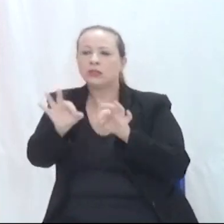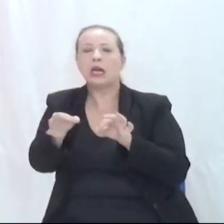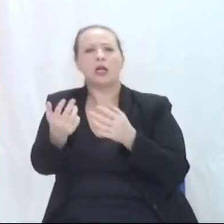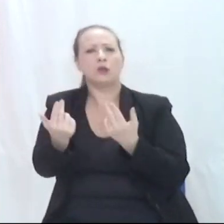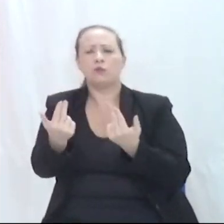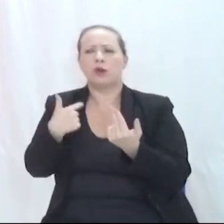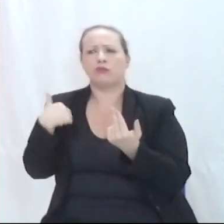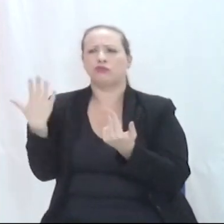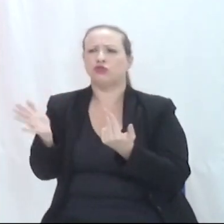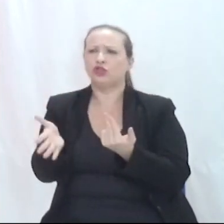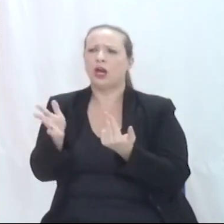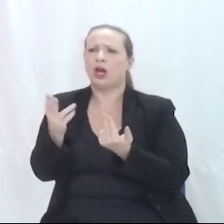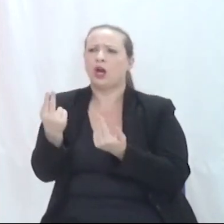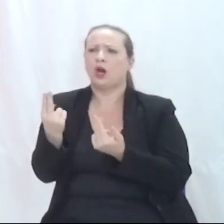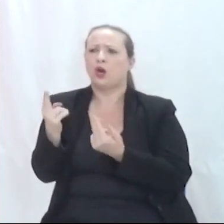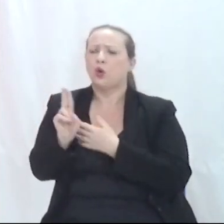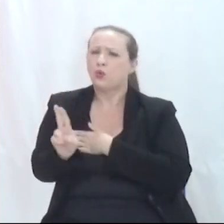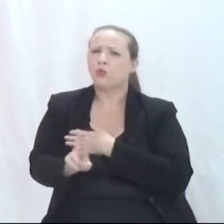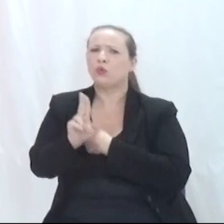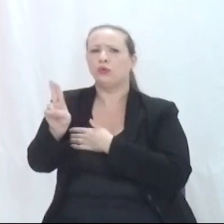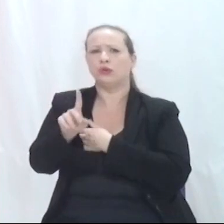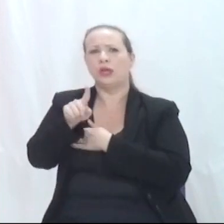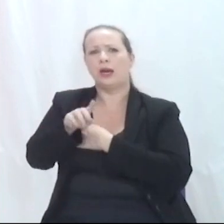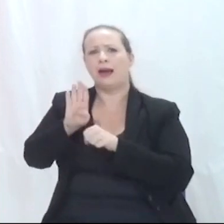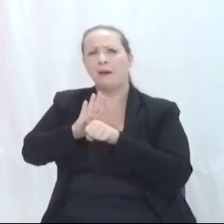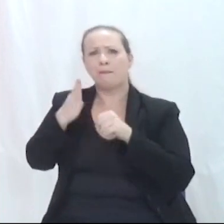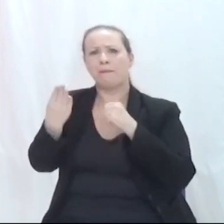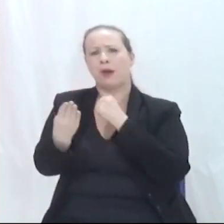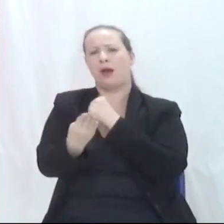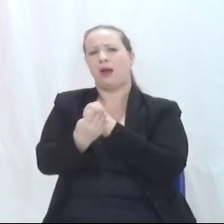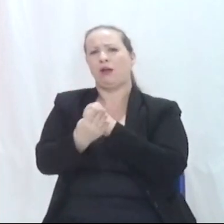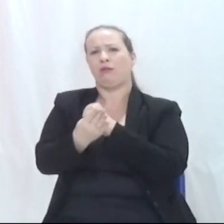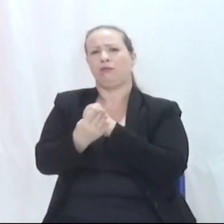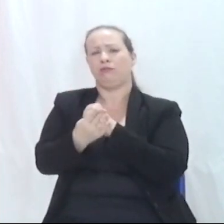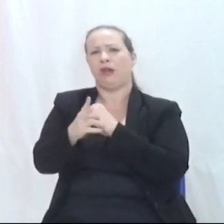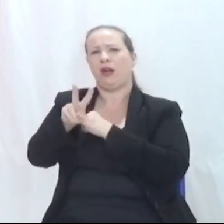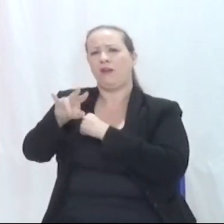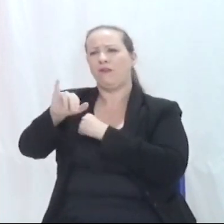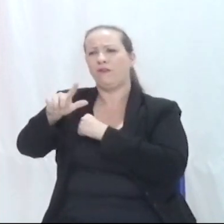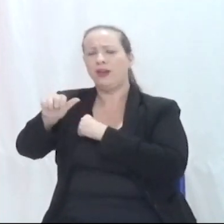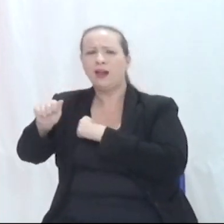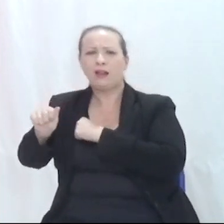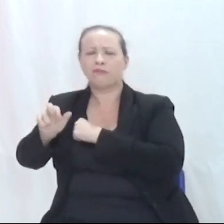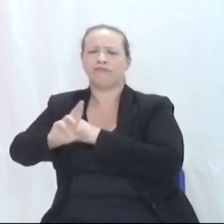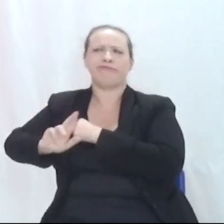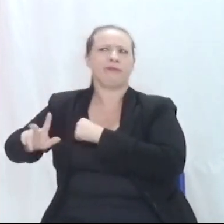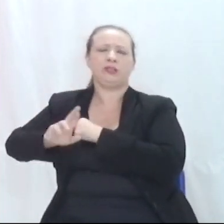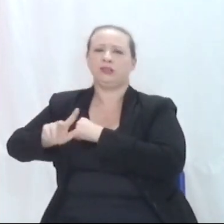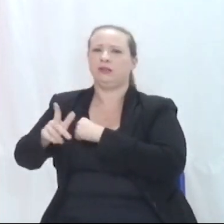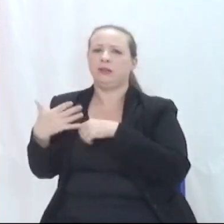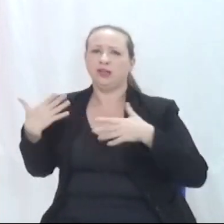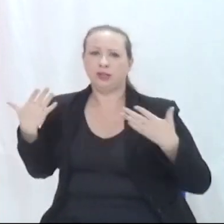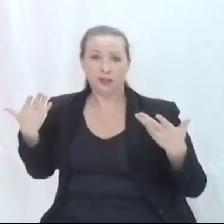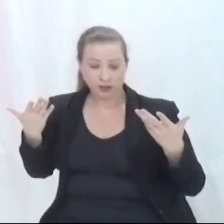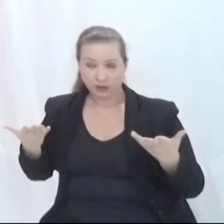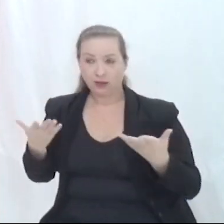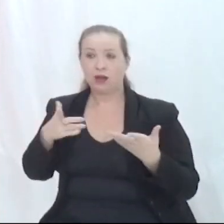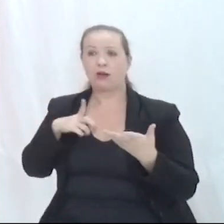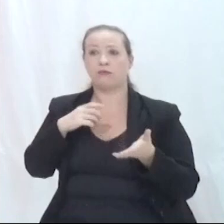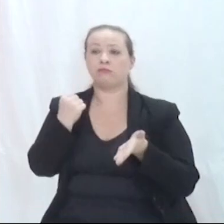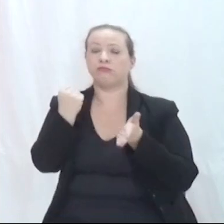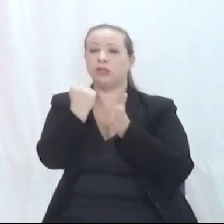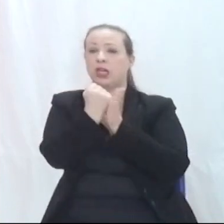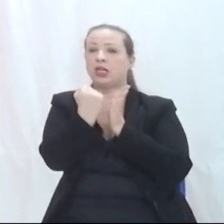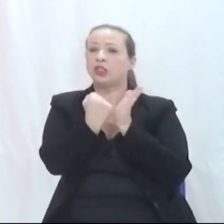nós somos um bairro, já segundo as categorias do município, nós estamos registrados como bairro Vila São